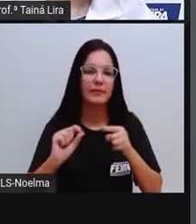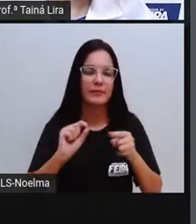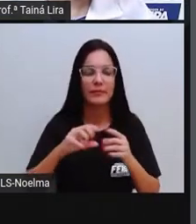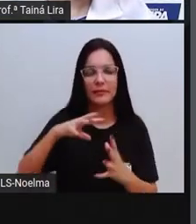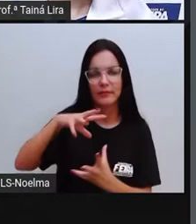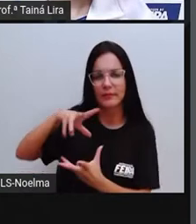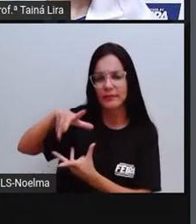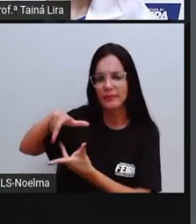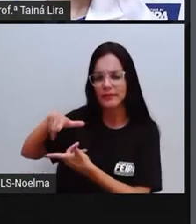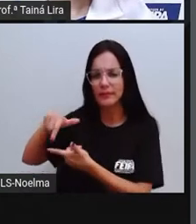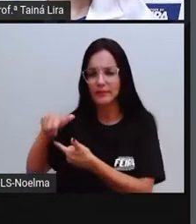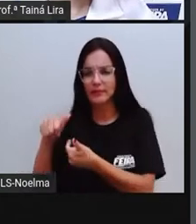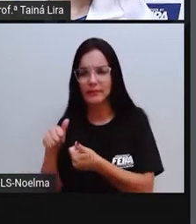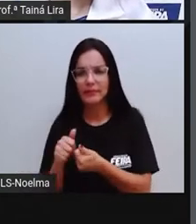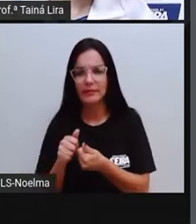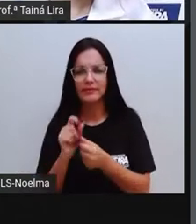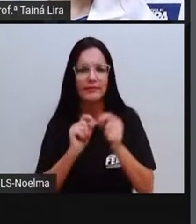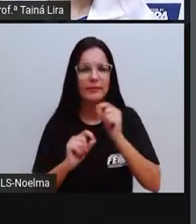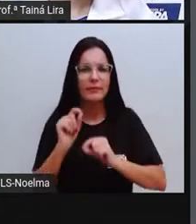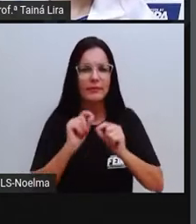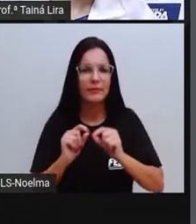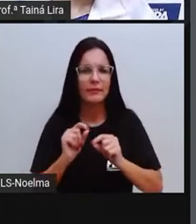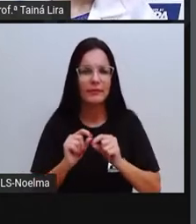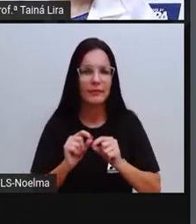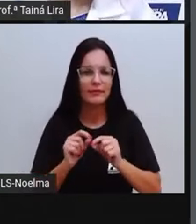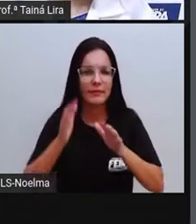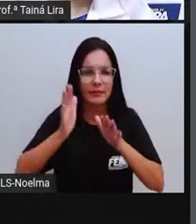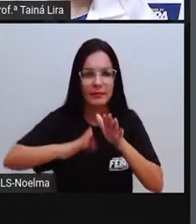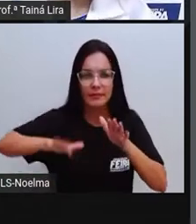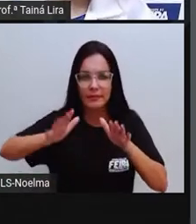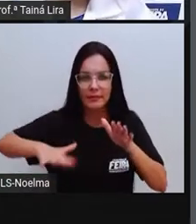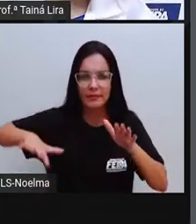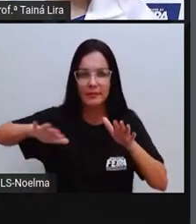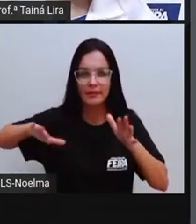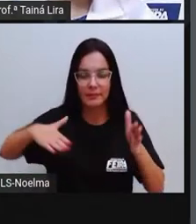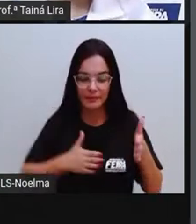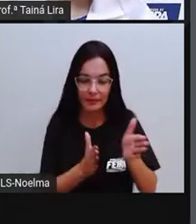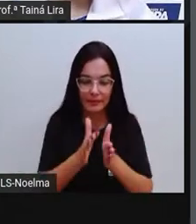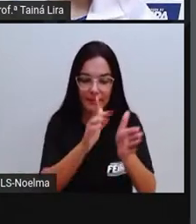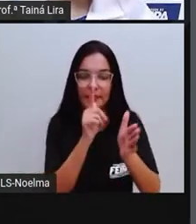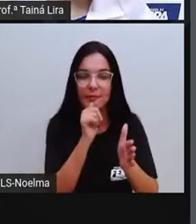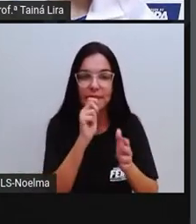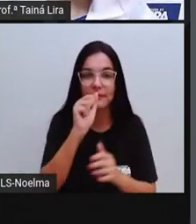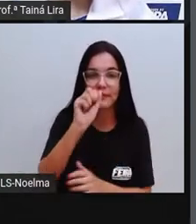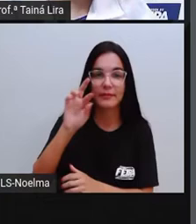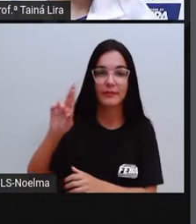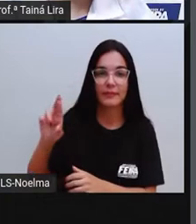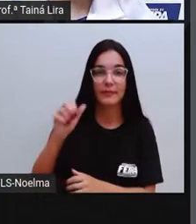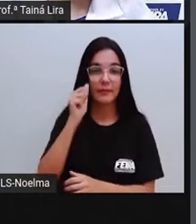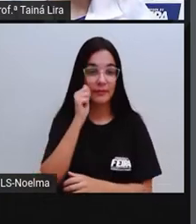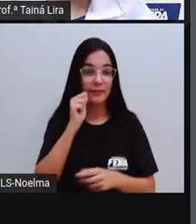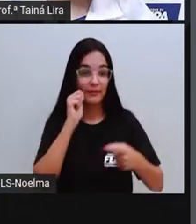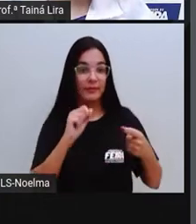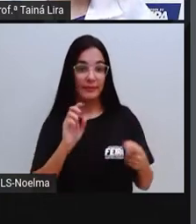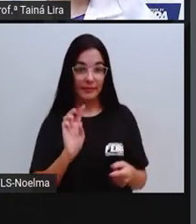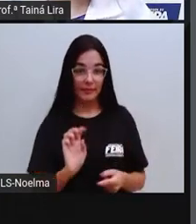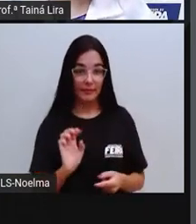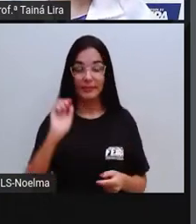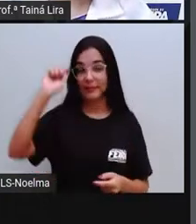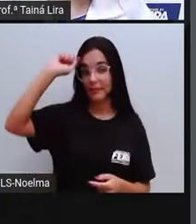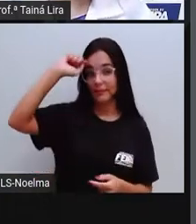é mar, rio e ar. Mariana é negra, alegre,